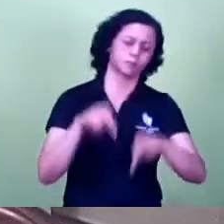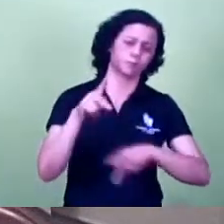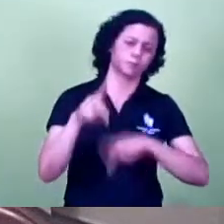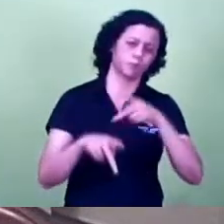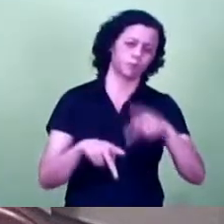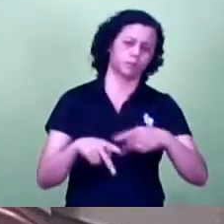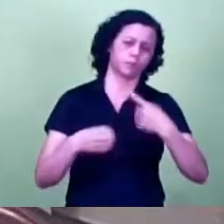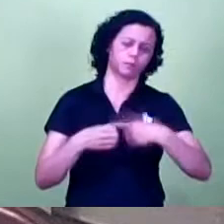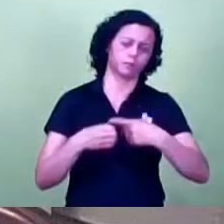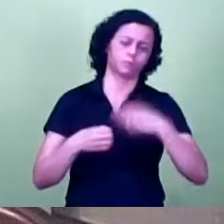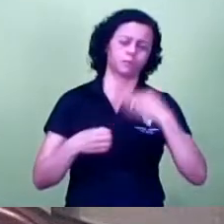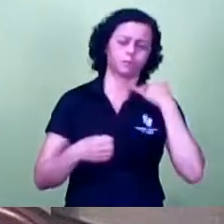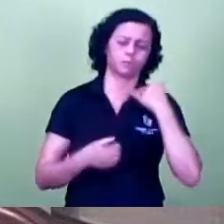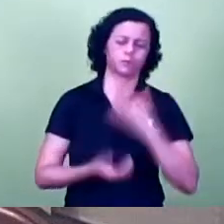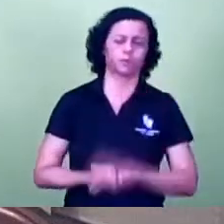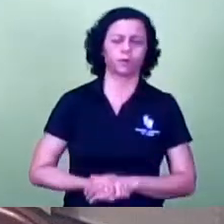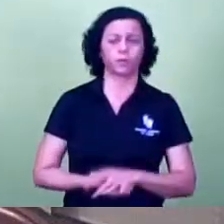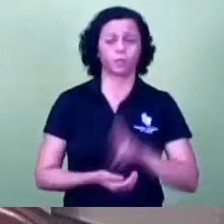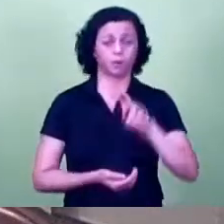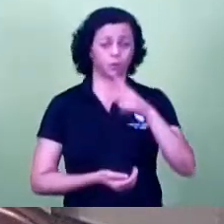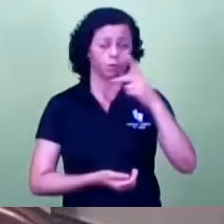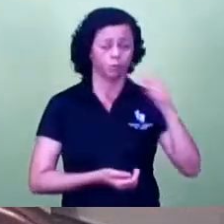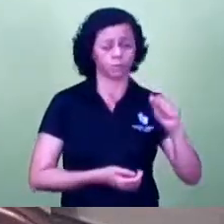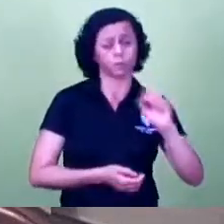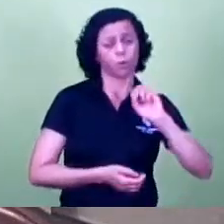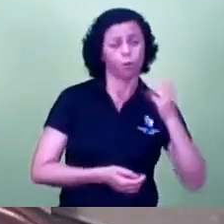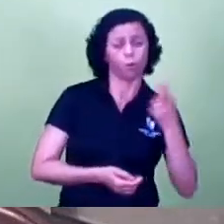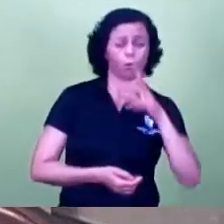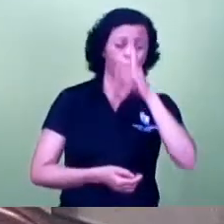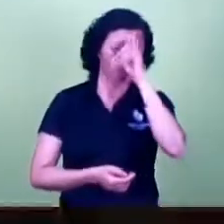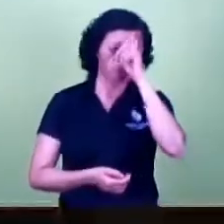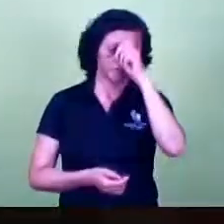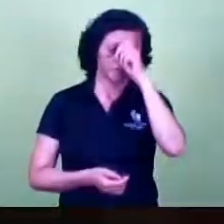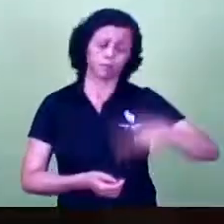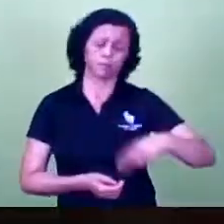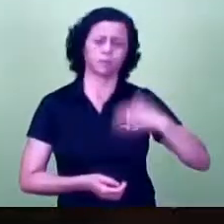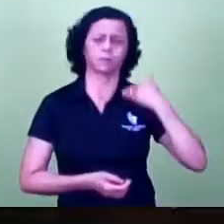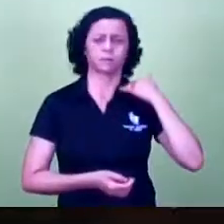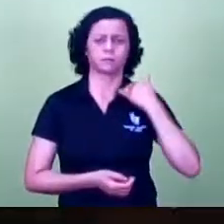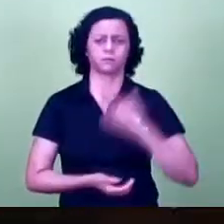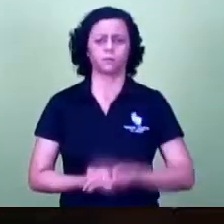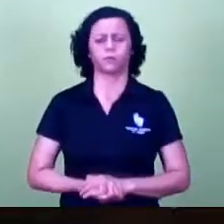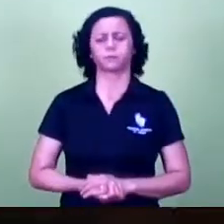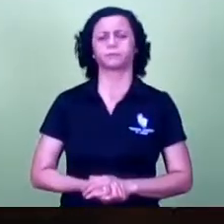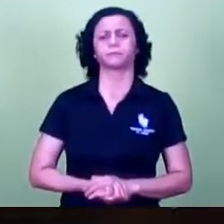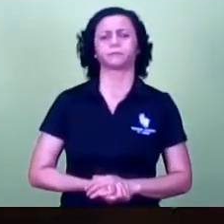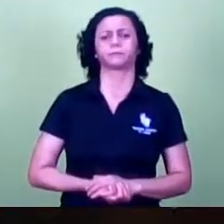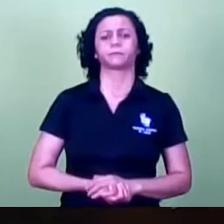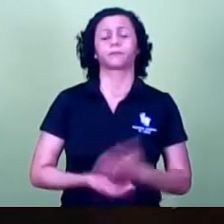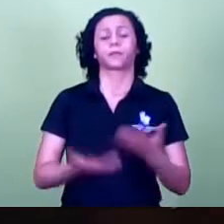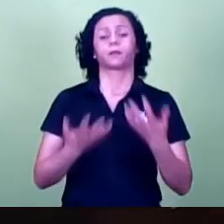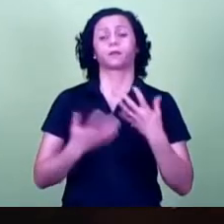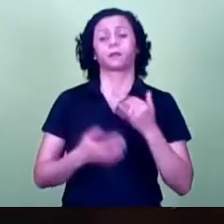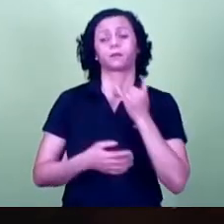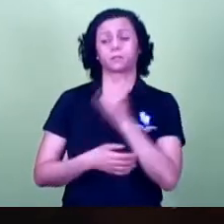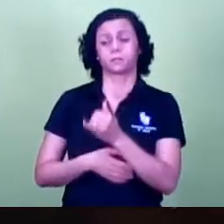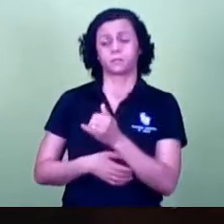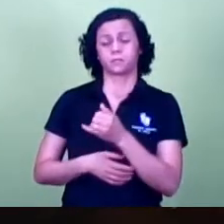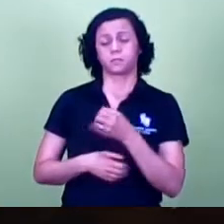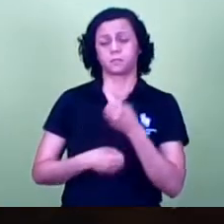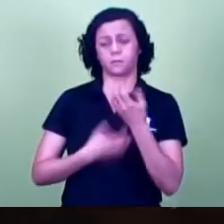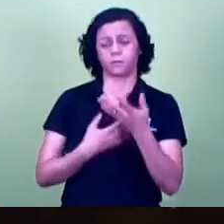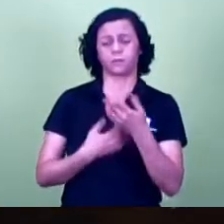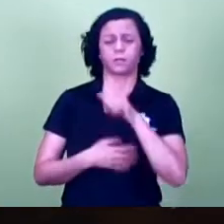nossa cidade seja através das UPA e também dos hospitais aqui existentes obrigado senhor presidente quero dizer o seguinte antes de passar o pelo vereador Mel